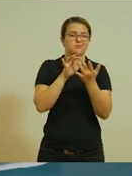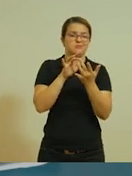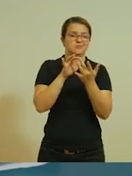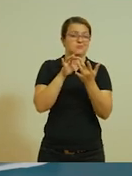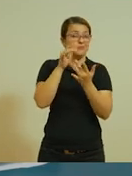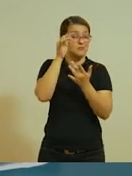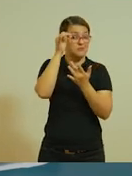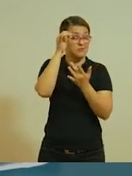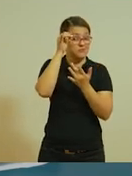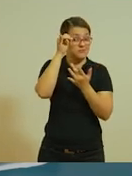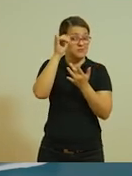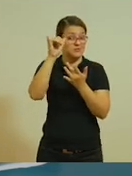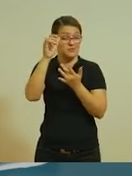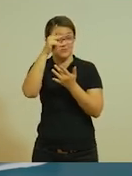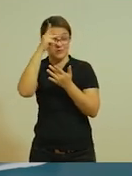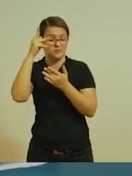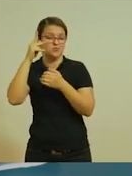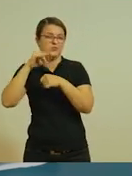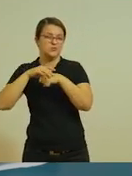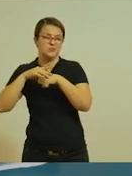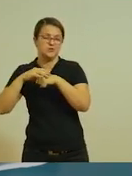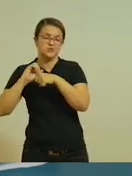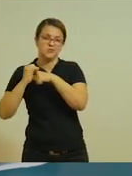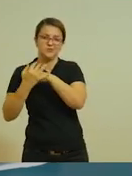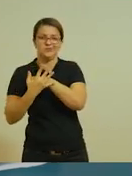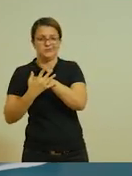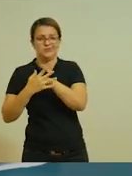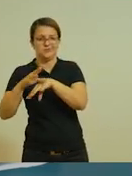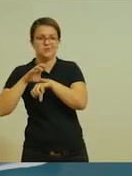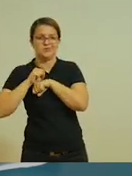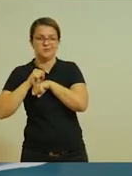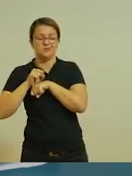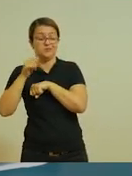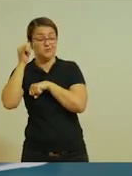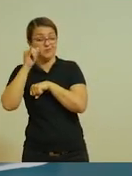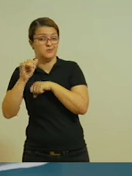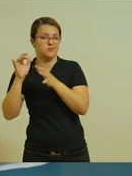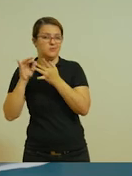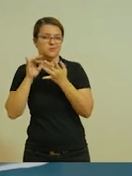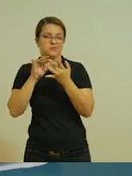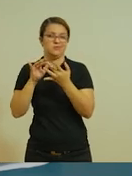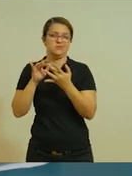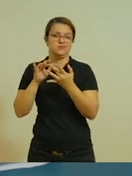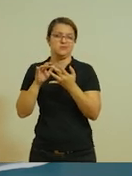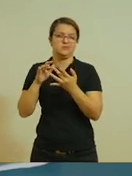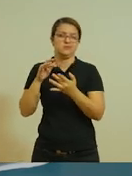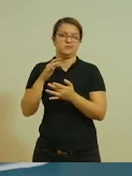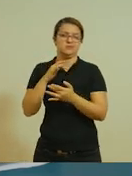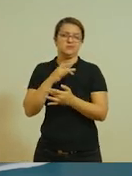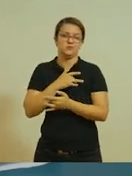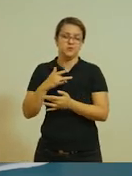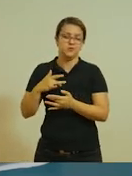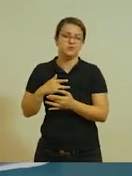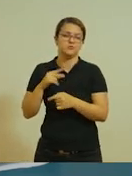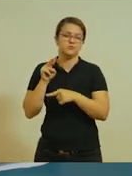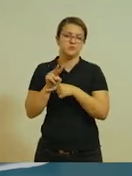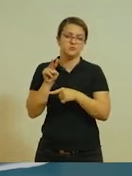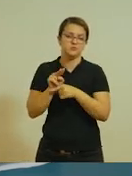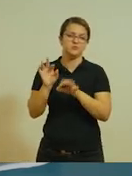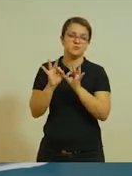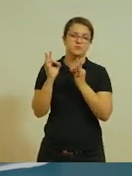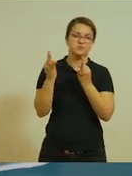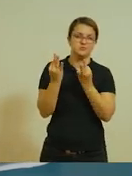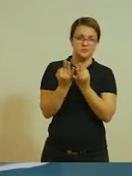estão doentes, que estão com o coronavírus. Fazendo isso, você vai preservar a sua saúde e a saúde daqueles que estão